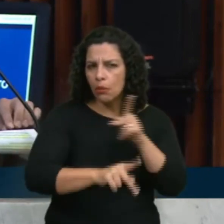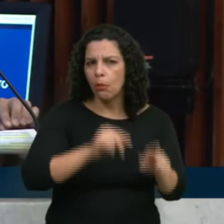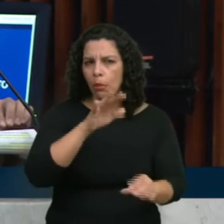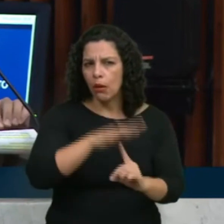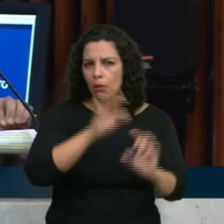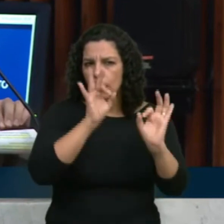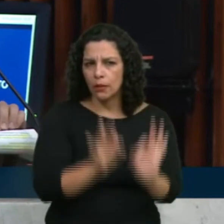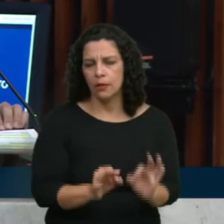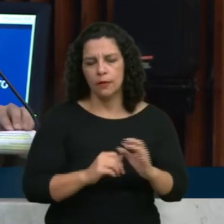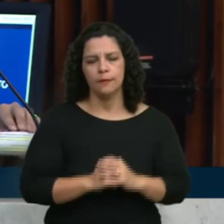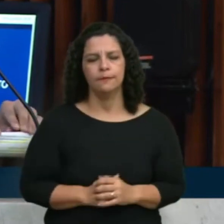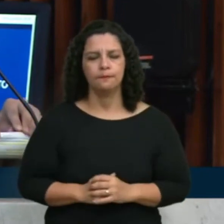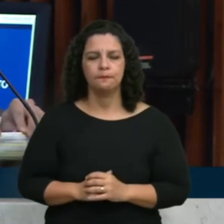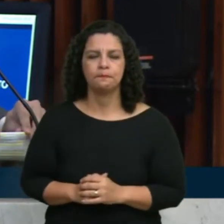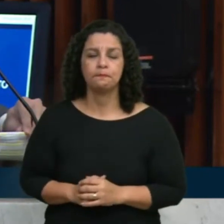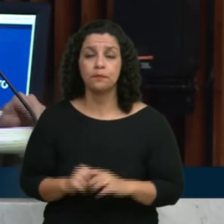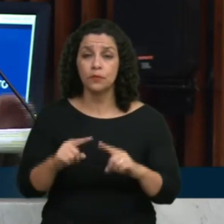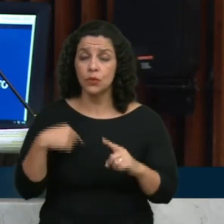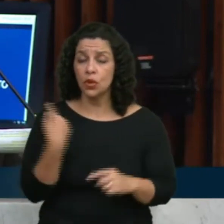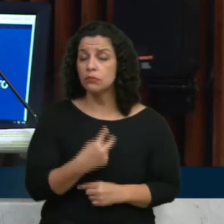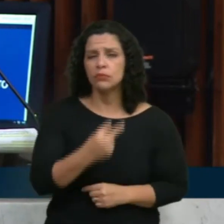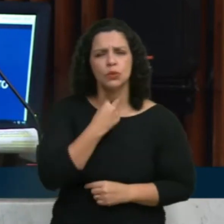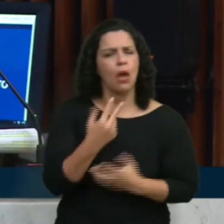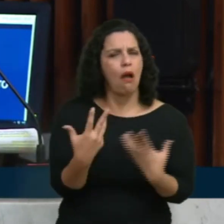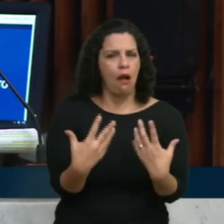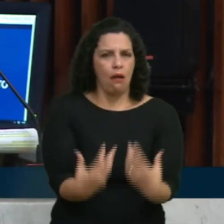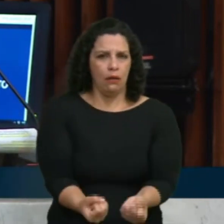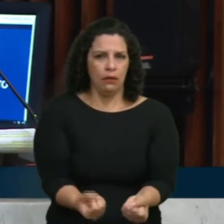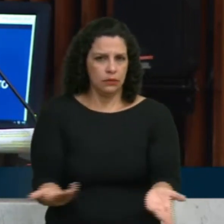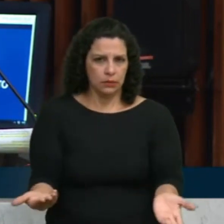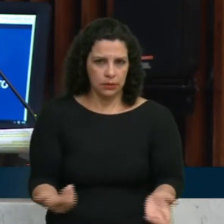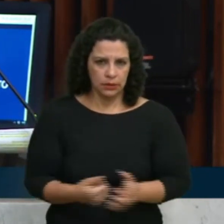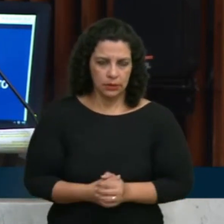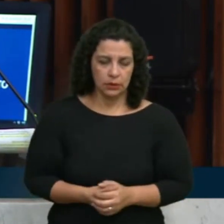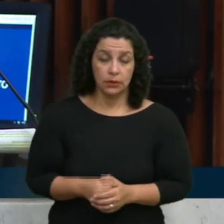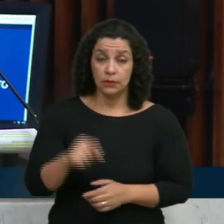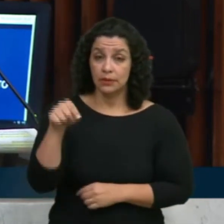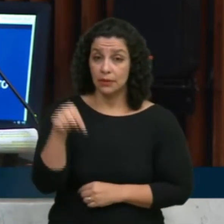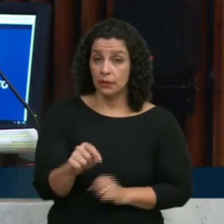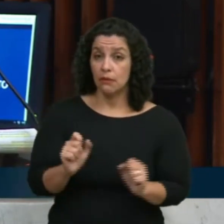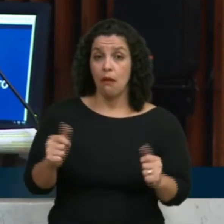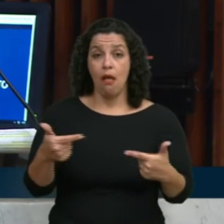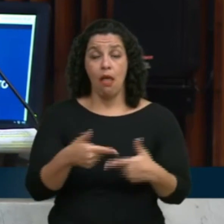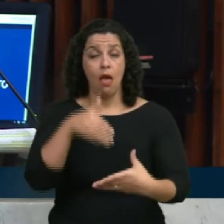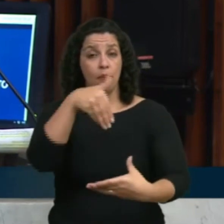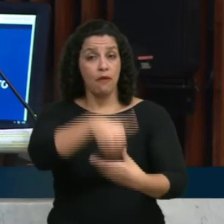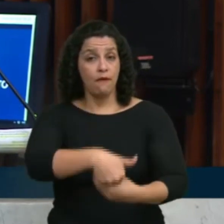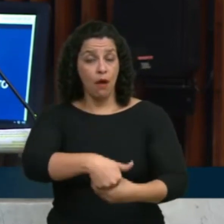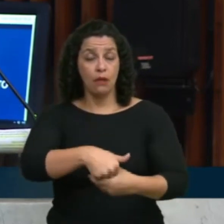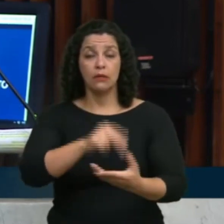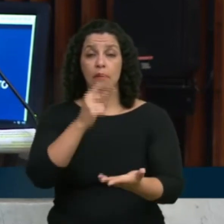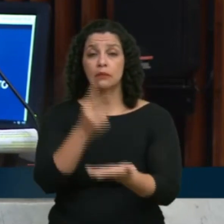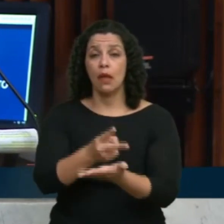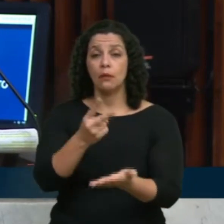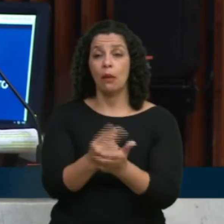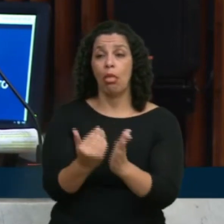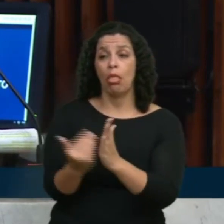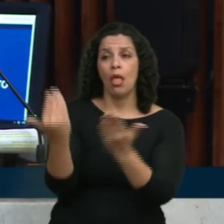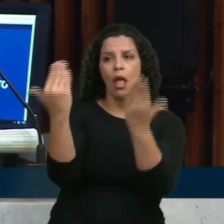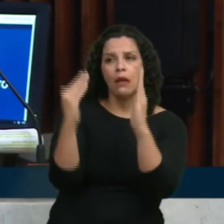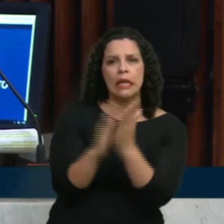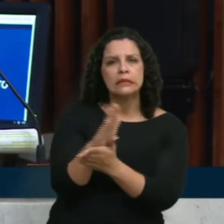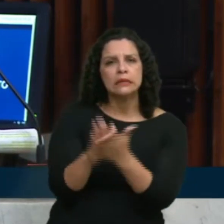paranaense. Nós não podemos aceitar que essa casa vote aumento sem a gente ter uma análise